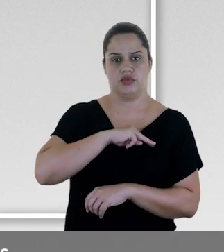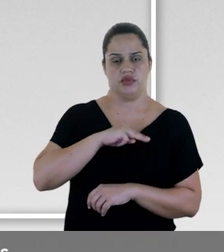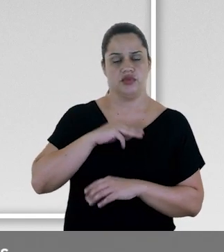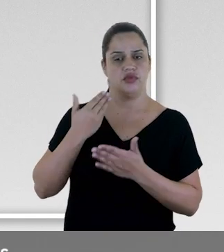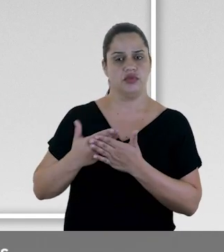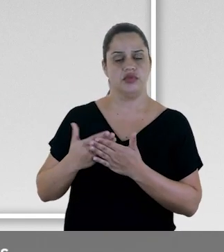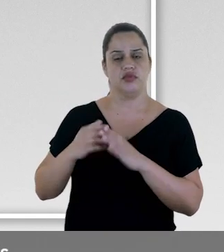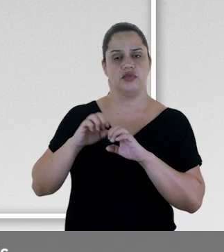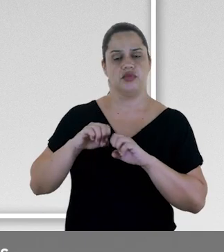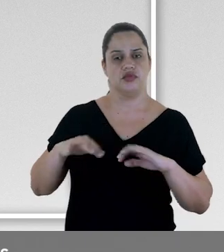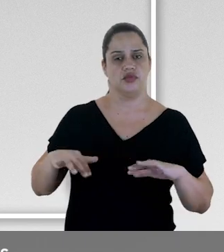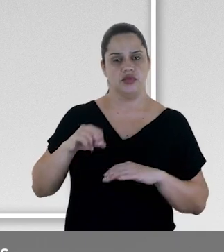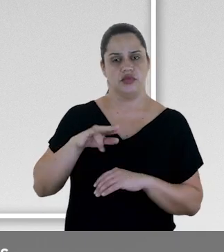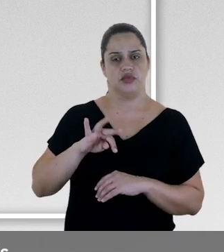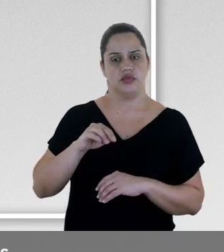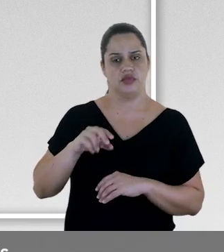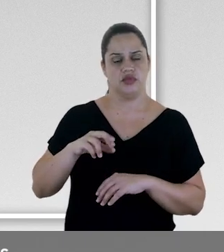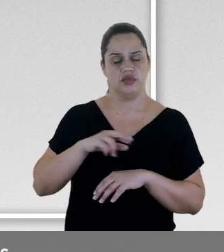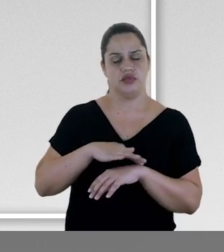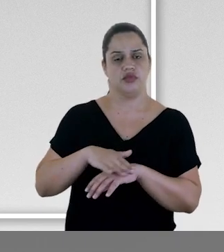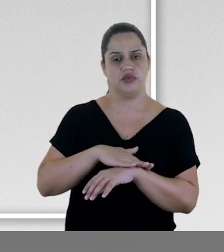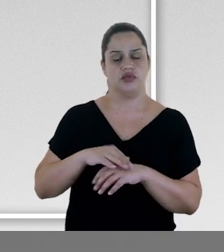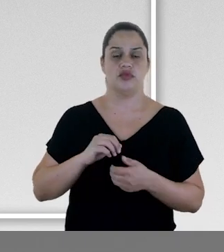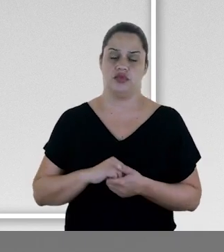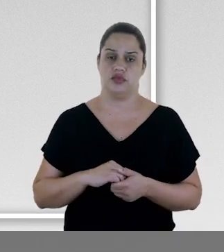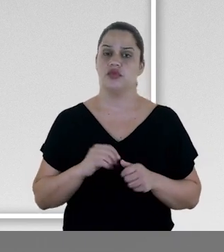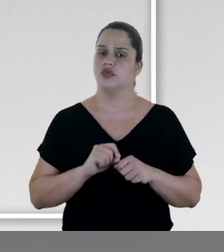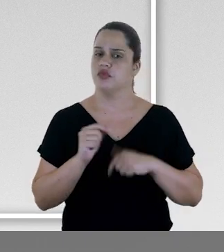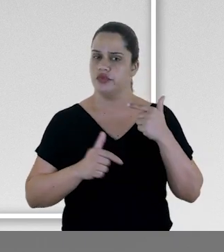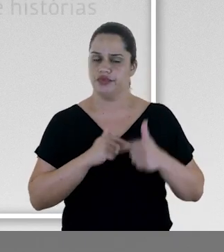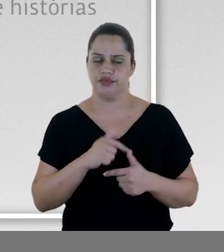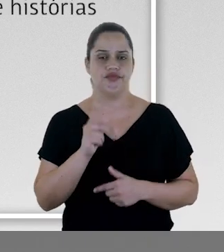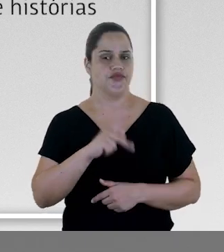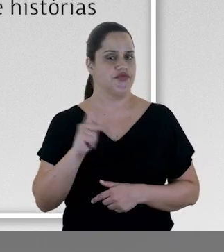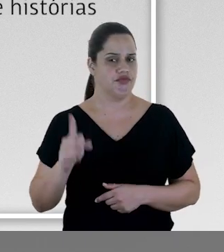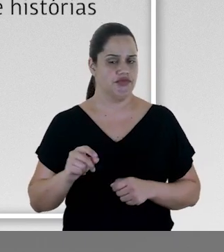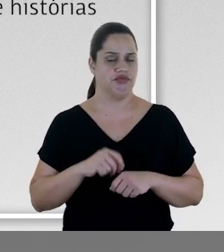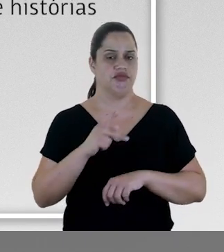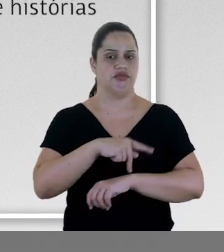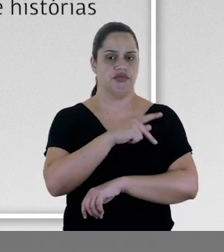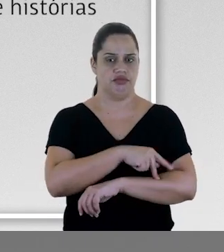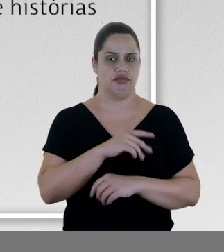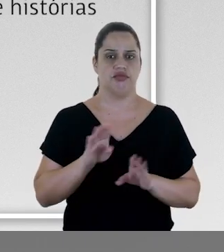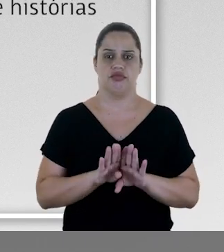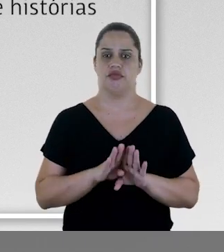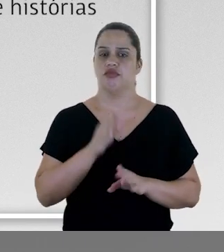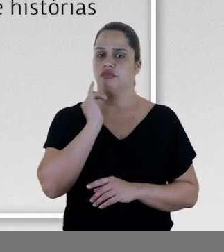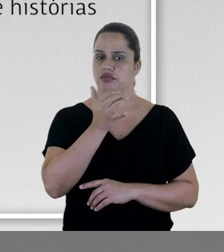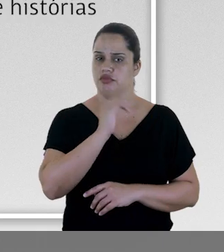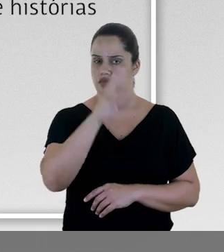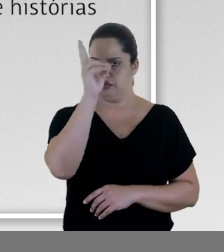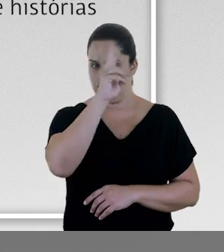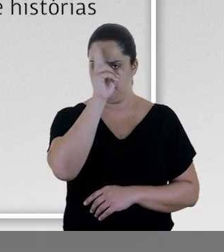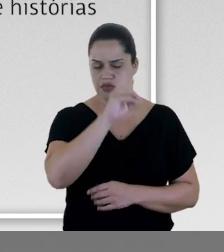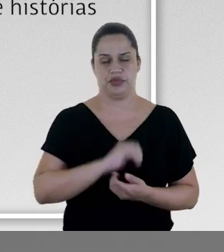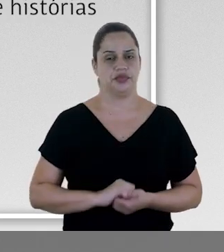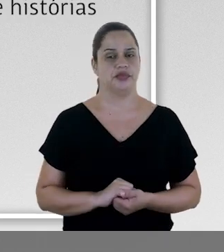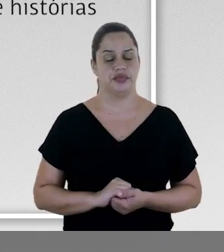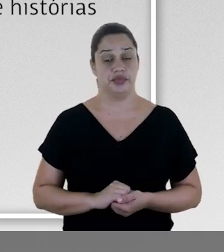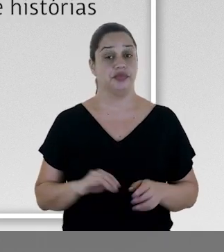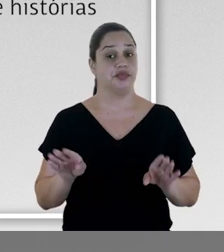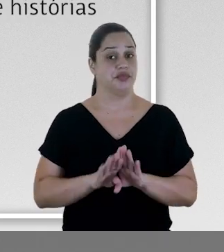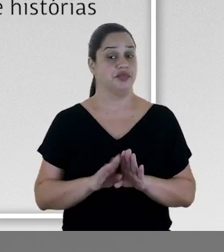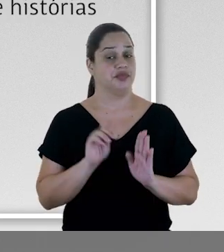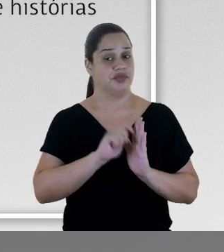em estudos étnico-raciais. Ela trabalhou como professora, pedagoga e contadora de histórias